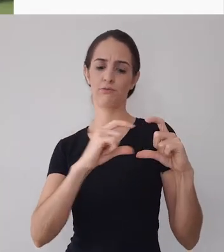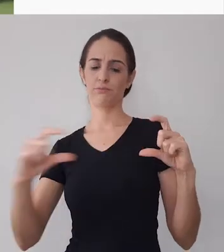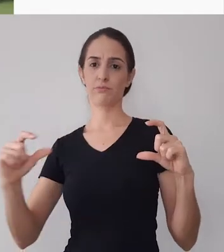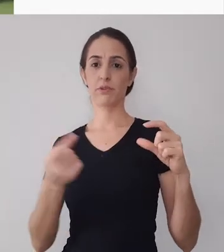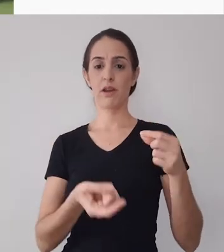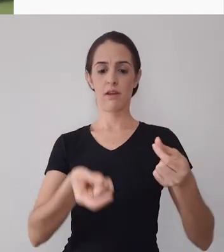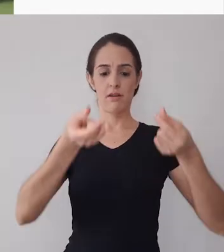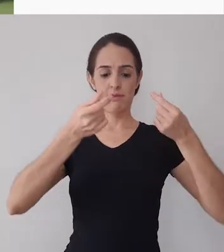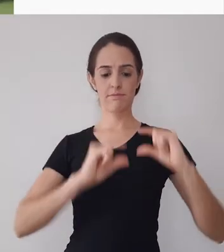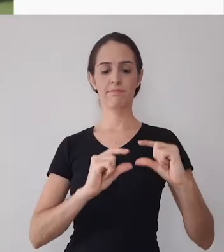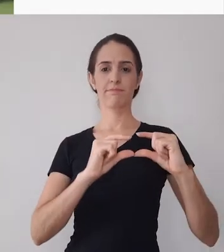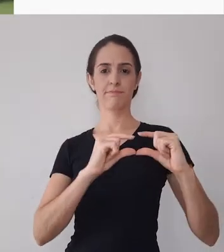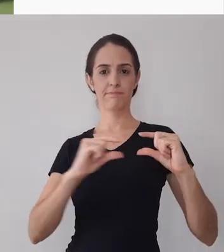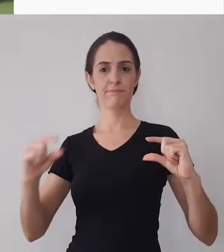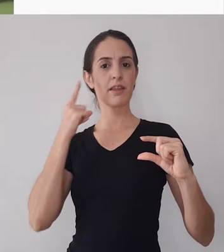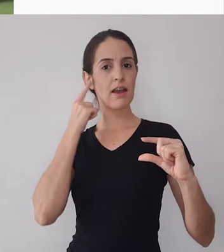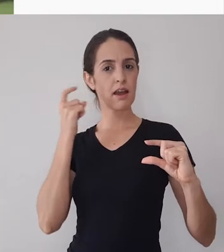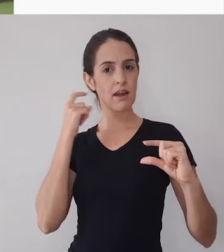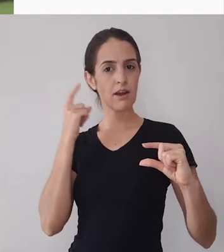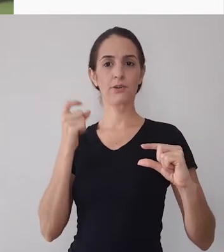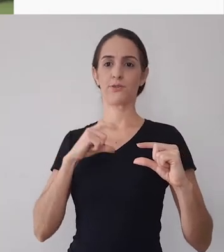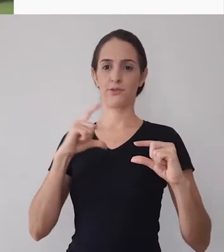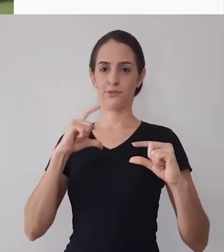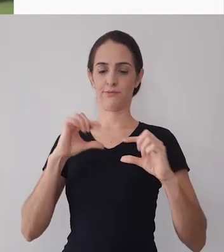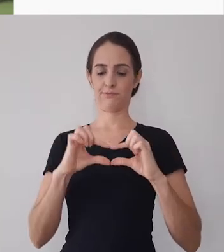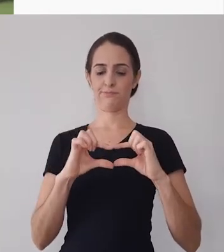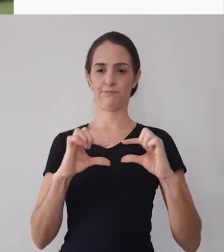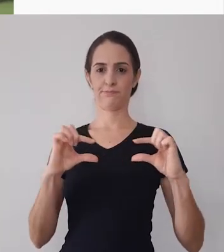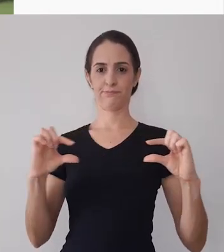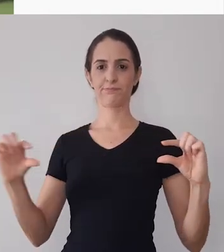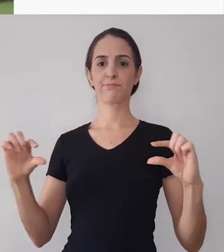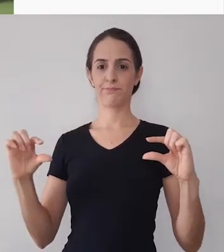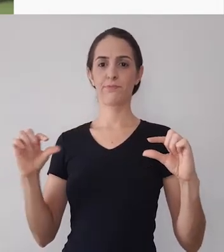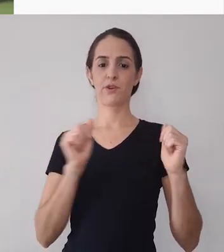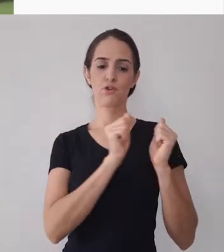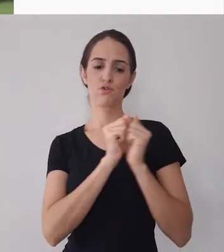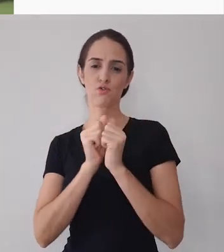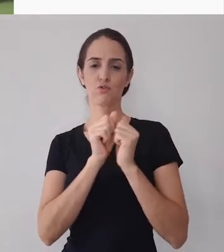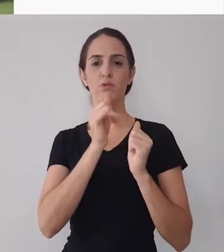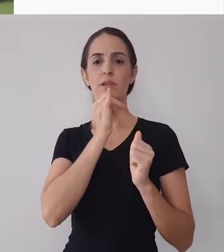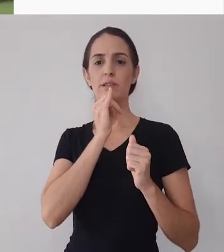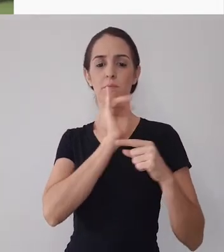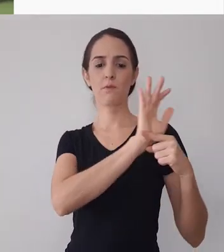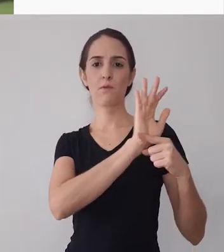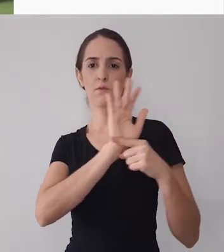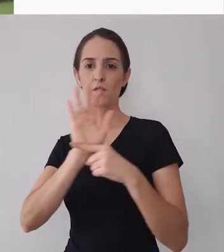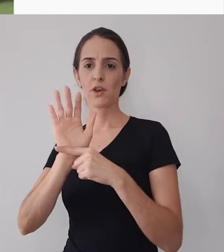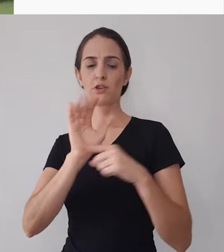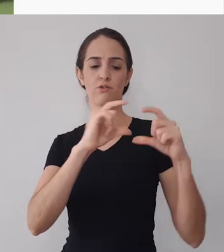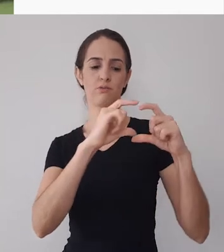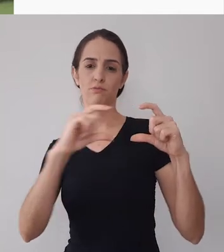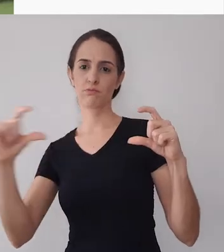existe faixas de áudio que estão aqui nesse caso essa faixa é a faixa de áudio que acompanha o vídeo